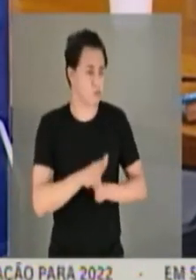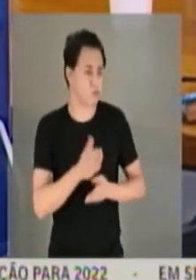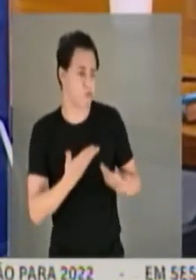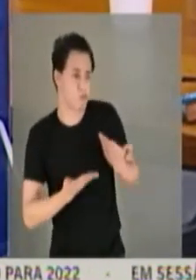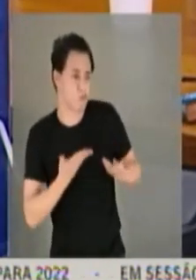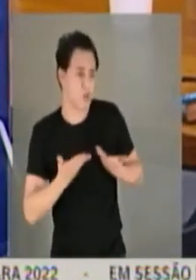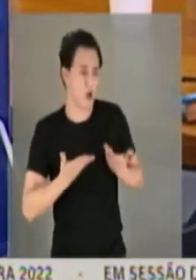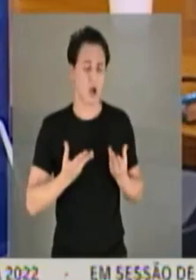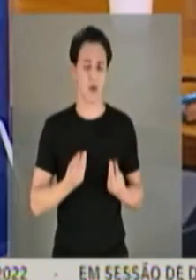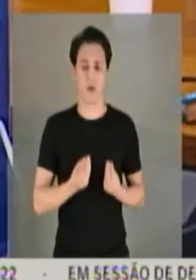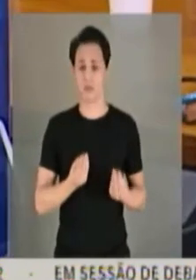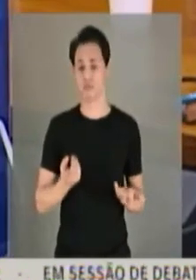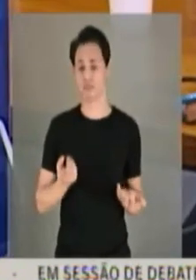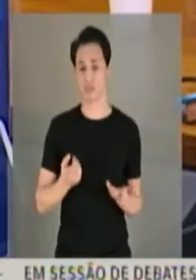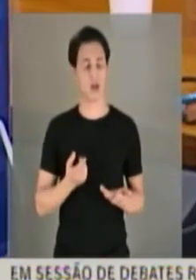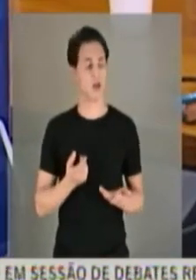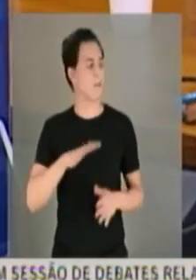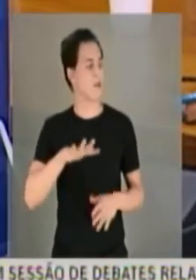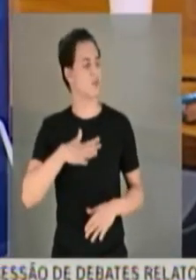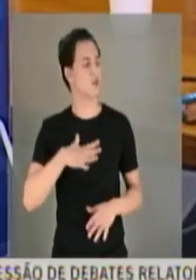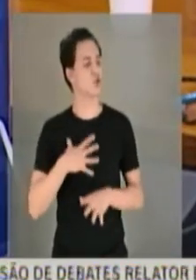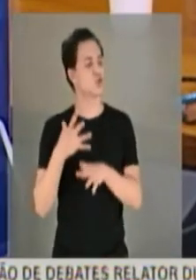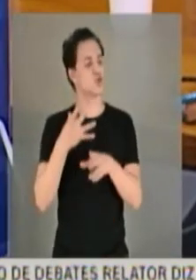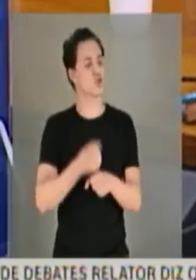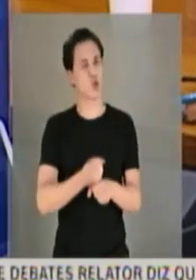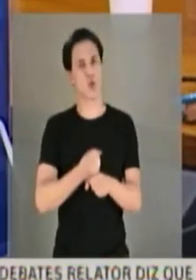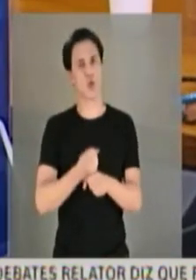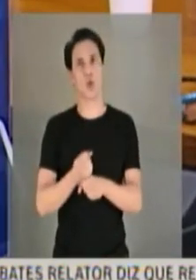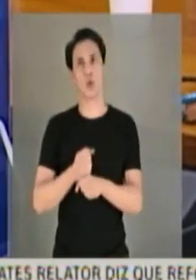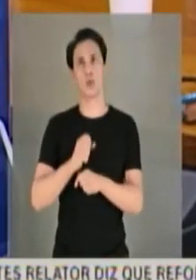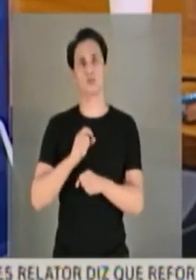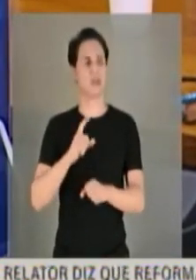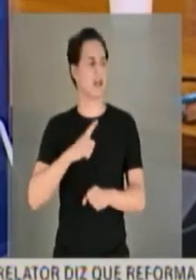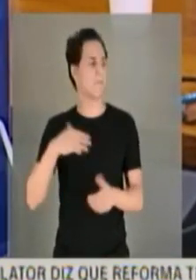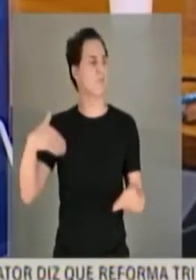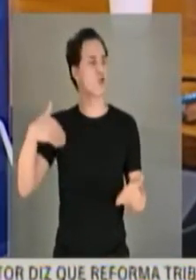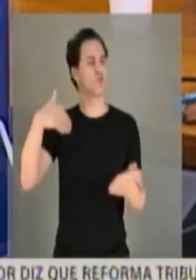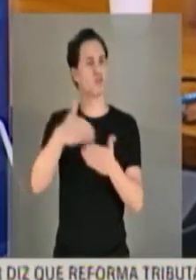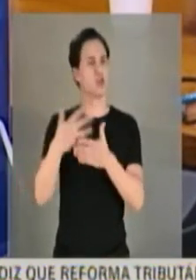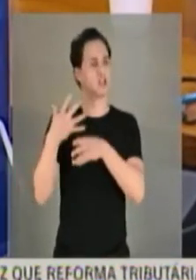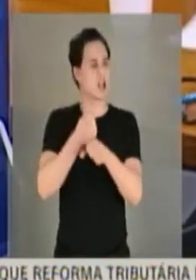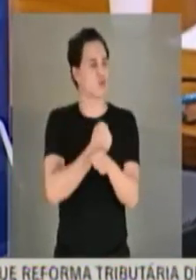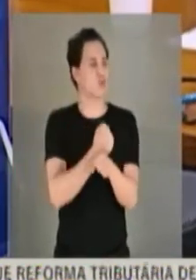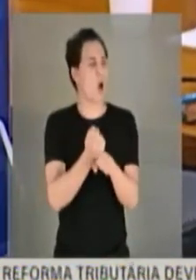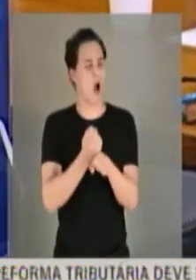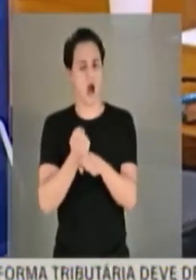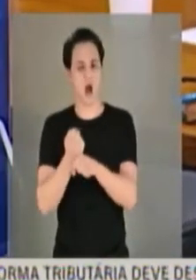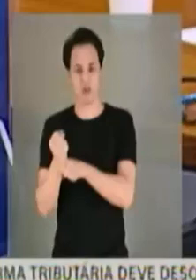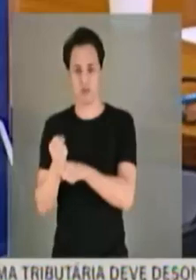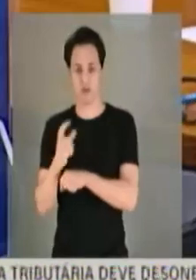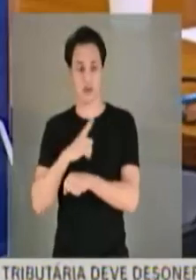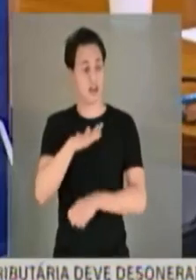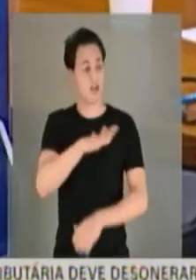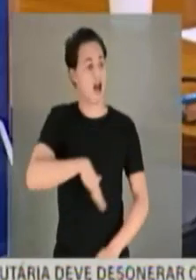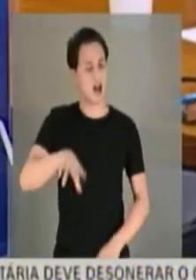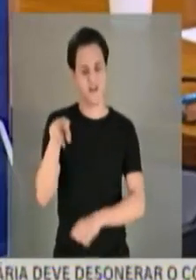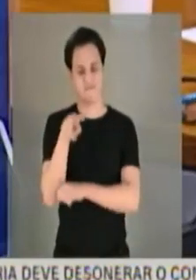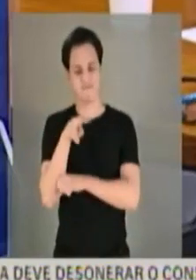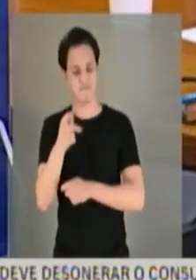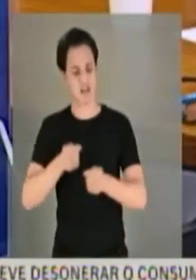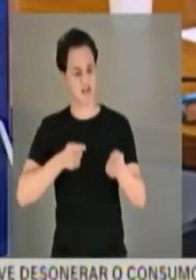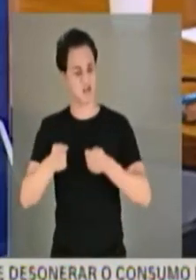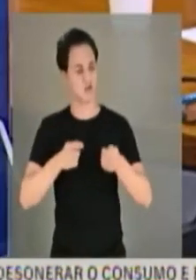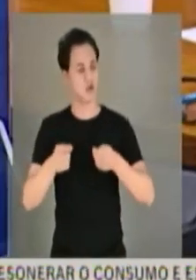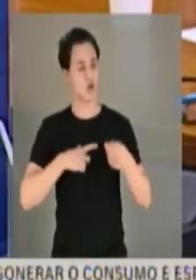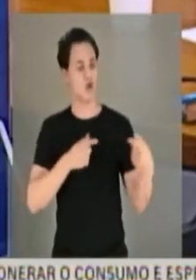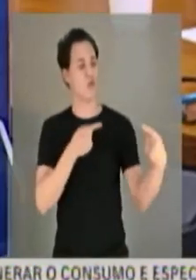em relação, e mais ou menos quantos normalmente processos por ano, normalmente na área de fiscalização, controle, combate